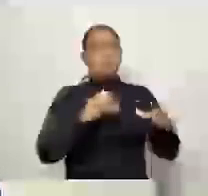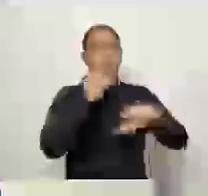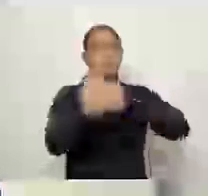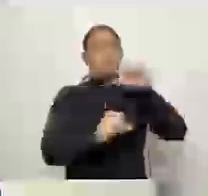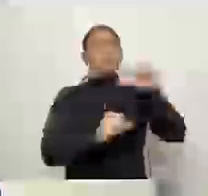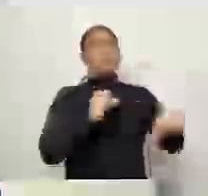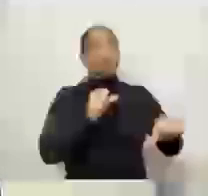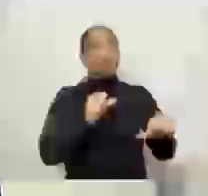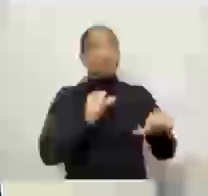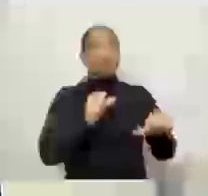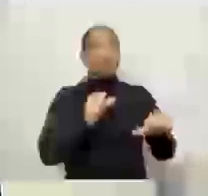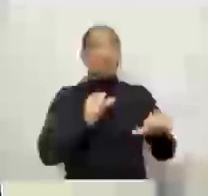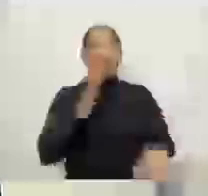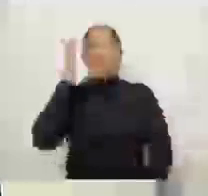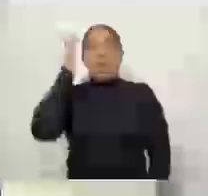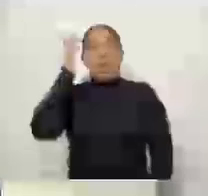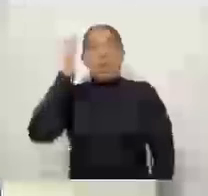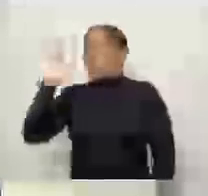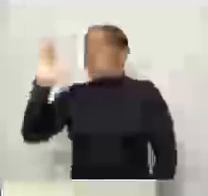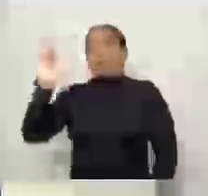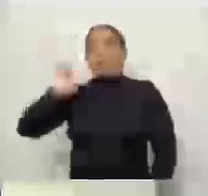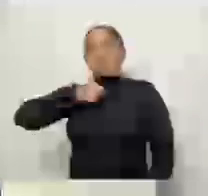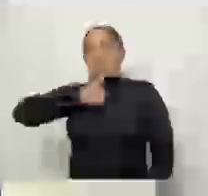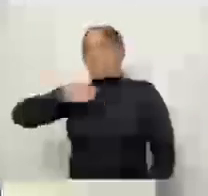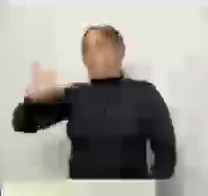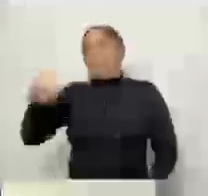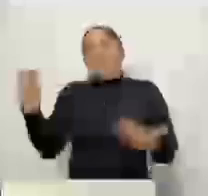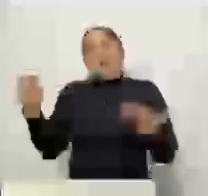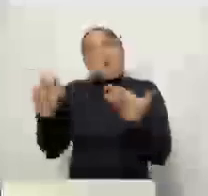se não concluíram, ou quando que não concluíram. Obrigado.